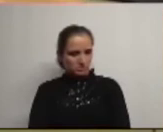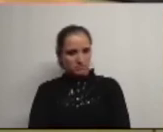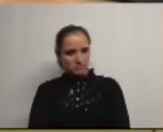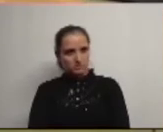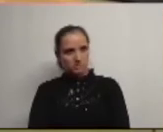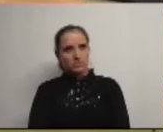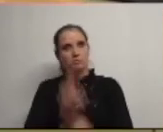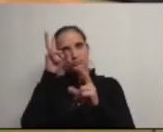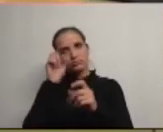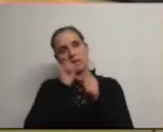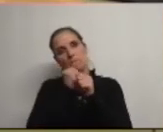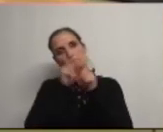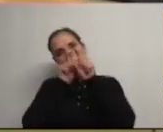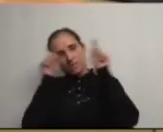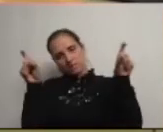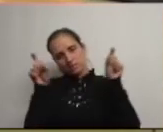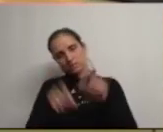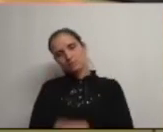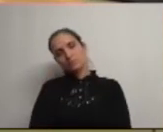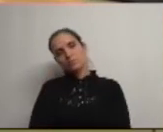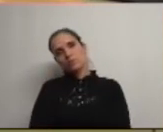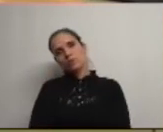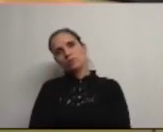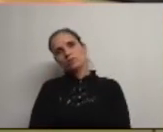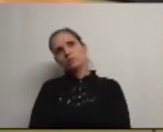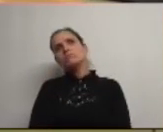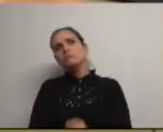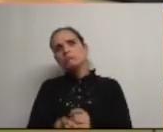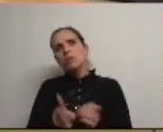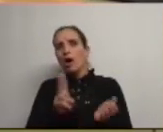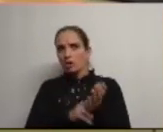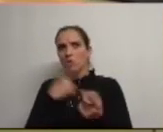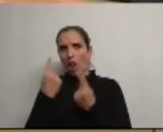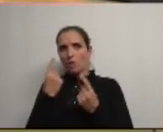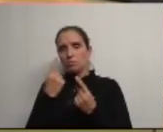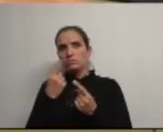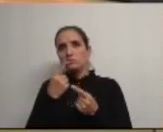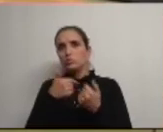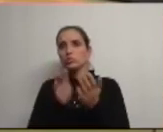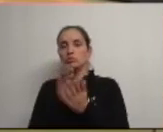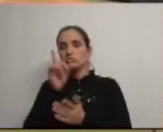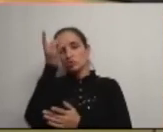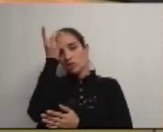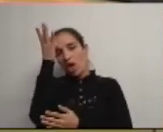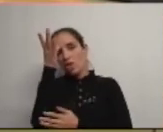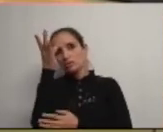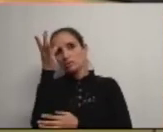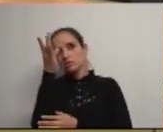sobre as empresas já tem alguma razão não tem toda porque esquece que